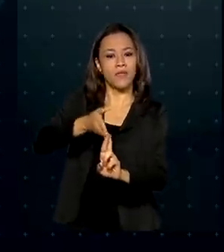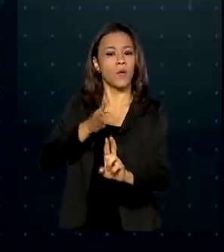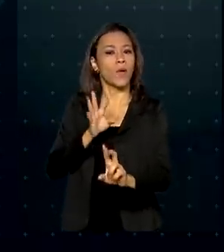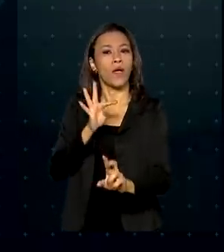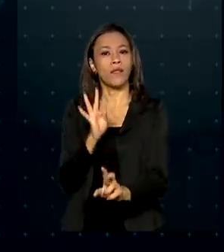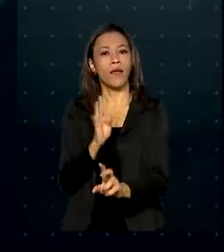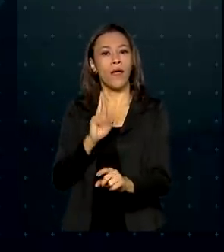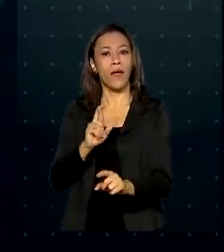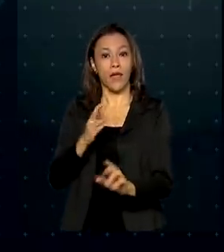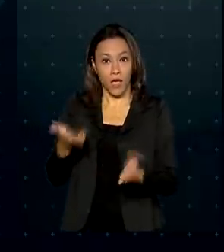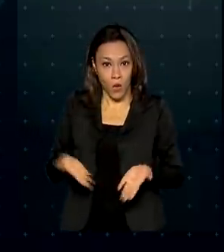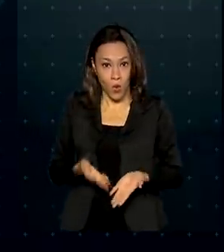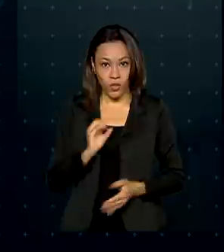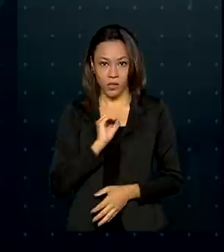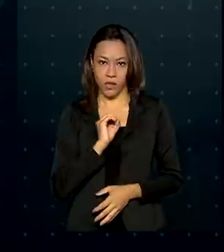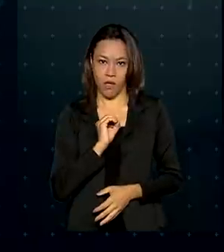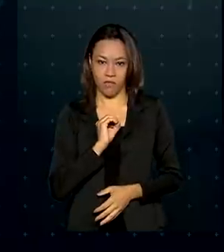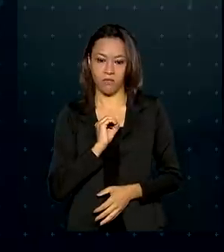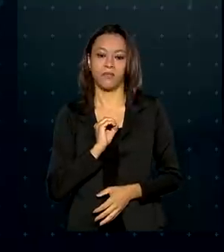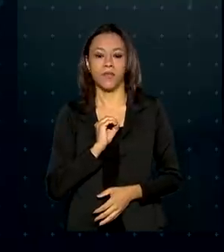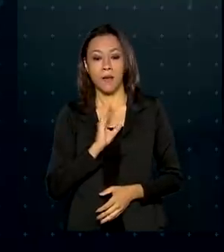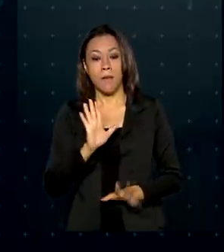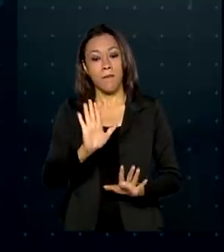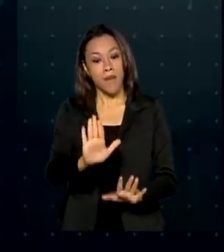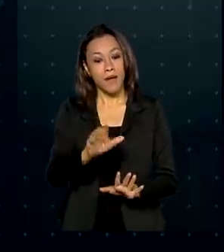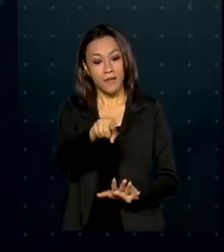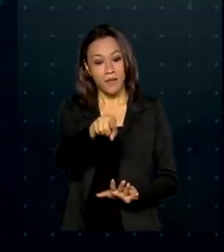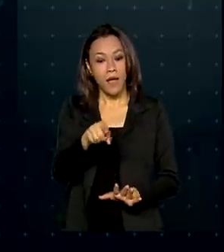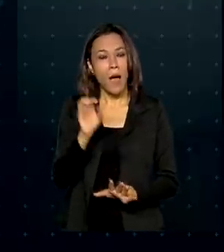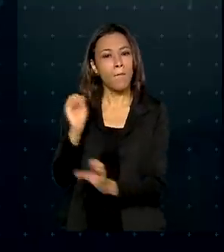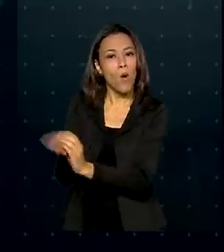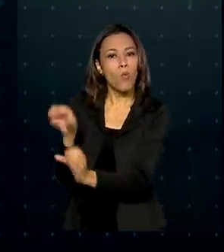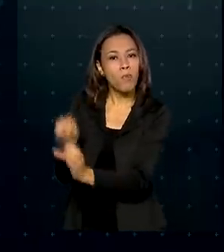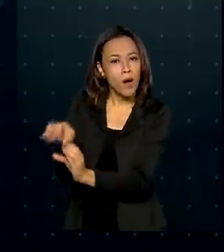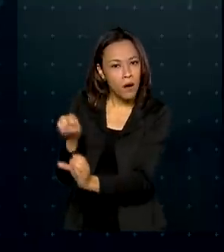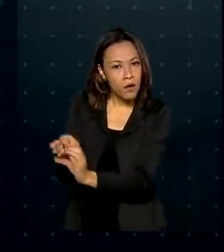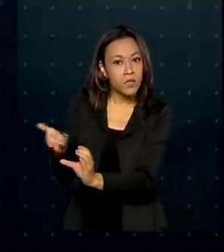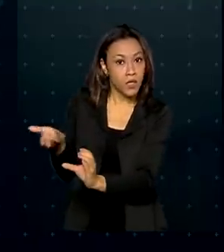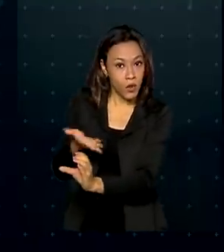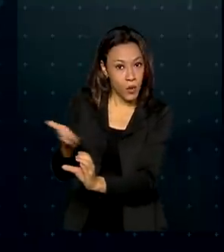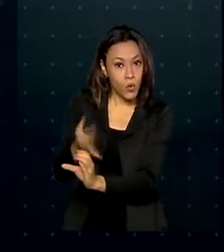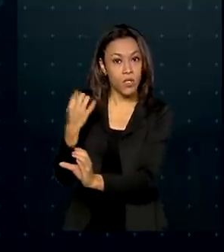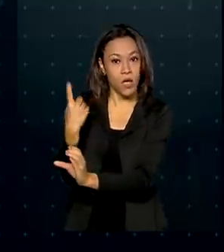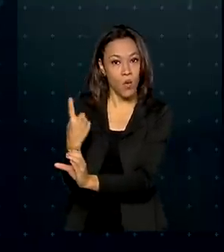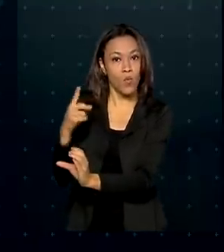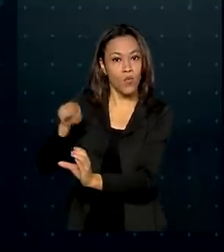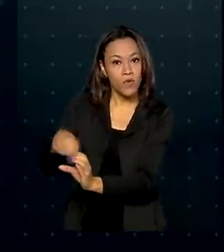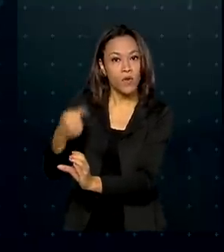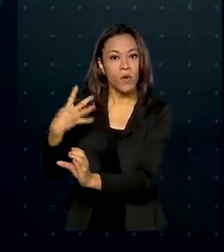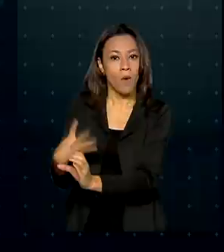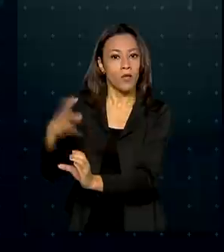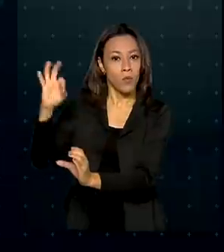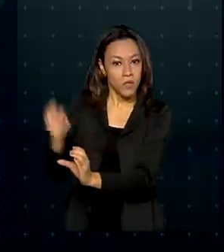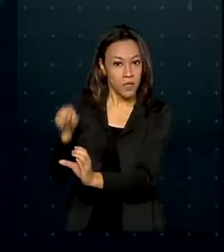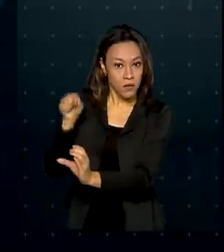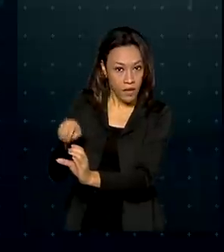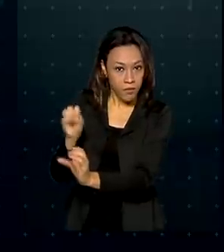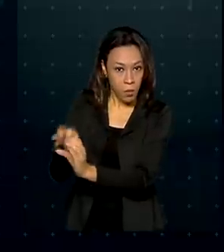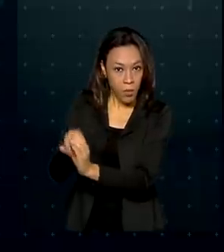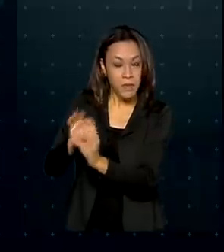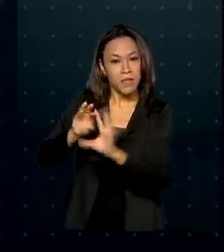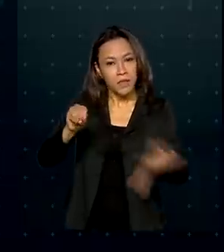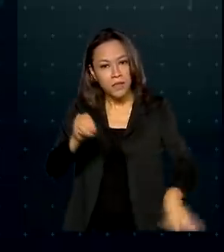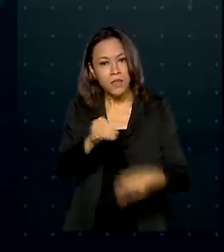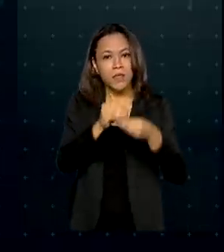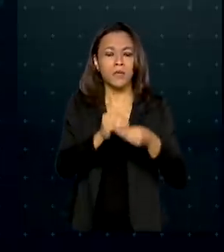hoje está zerada, mais a remuneração adicional da poupança, que atualmente está em 1,4%, e mais uma